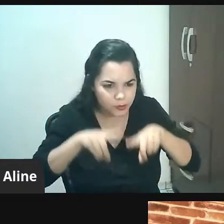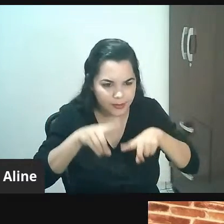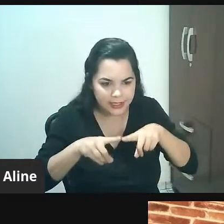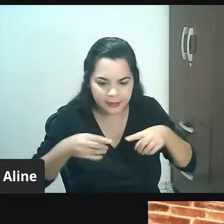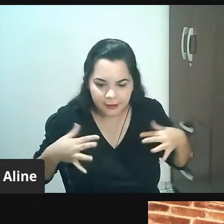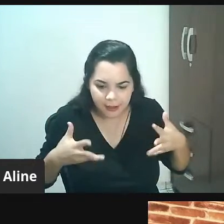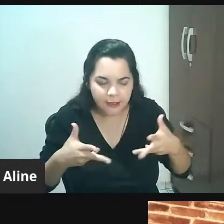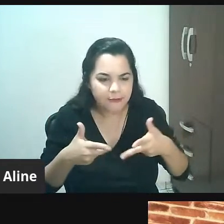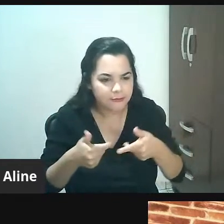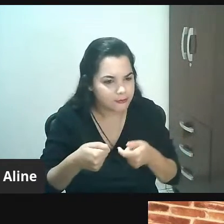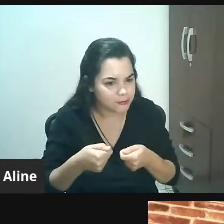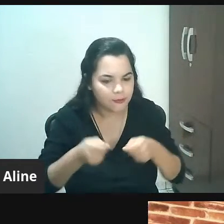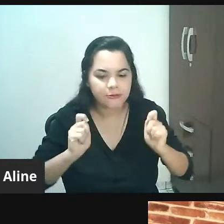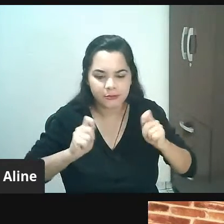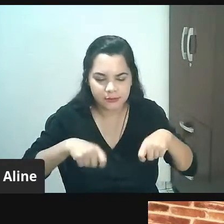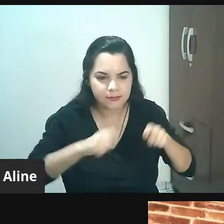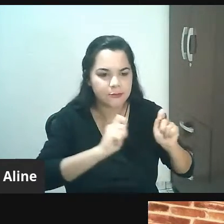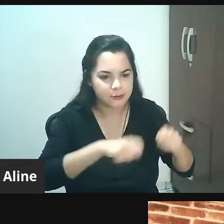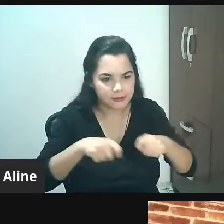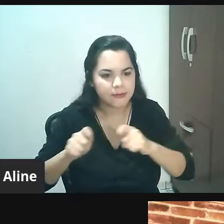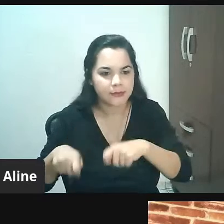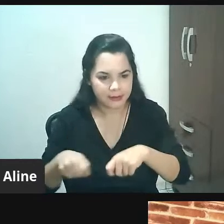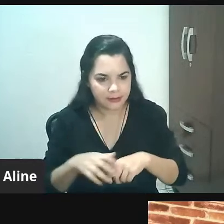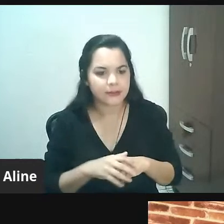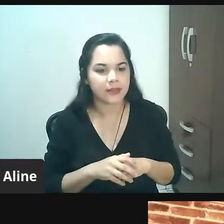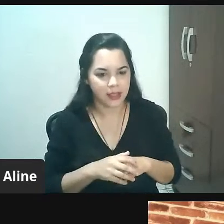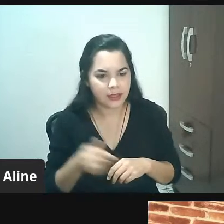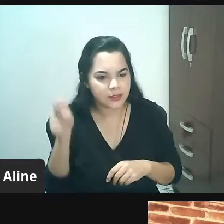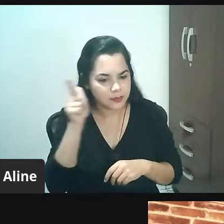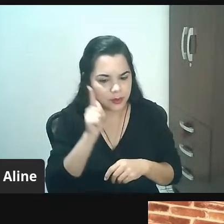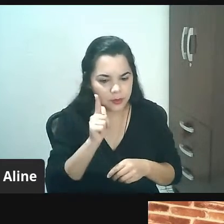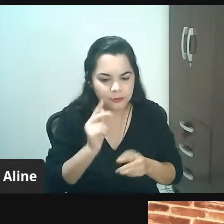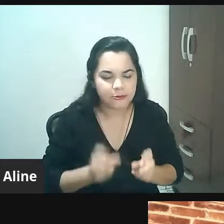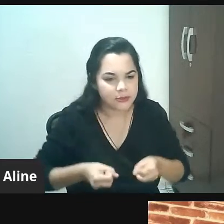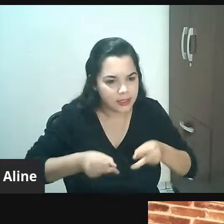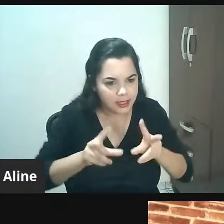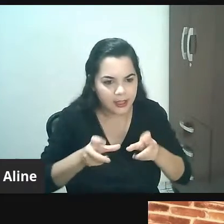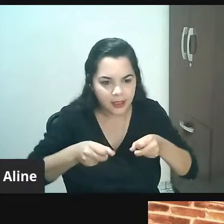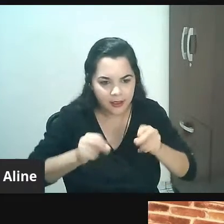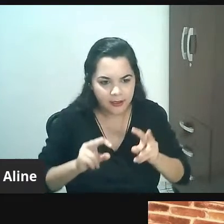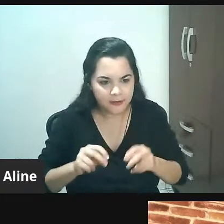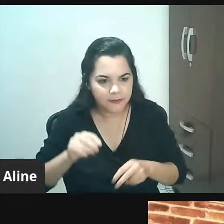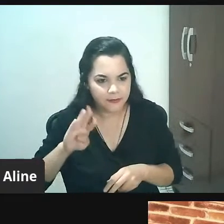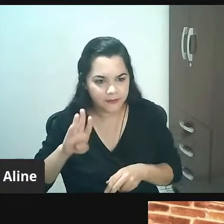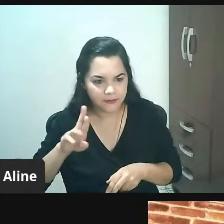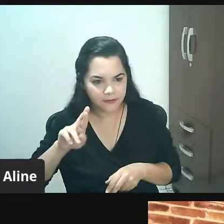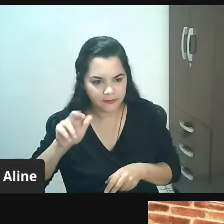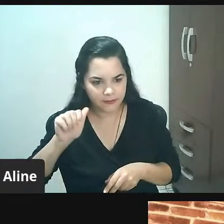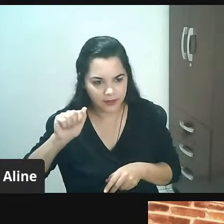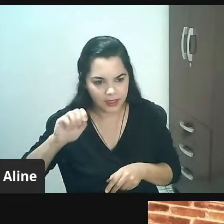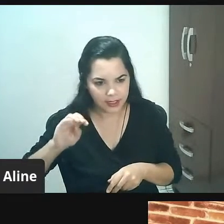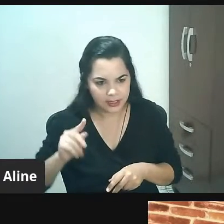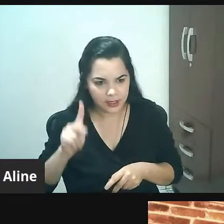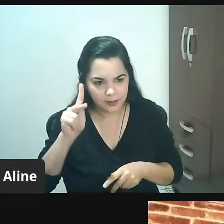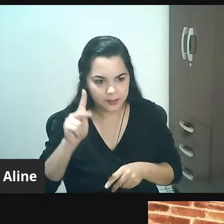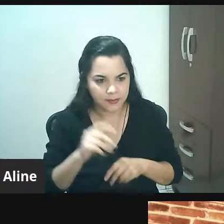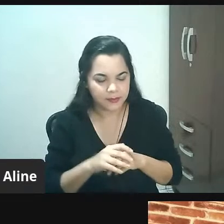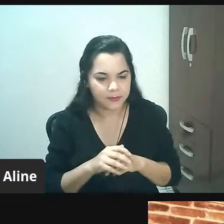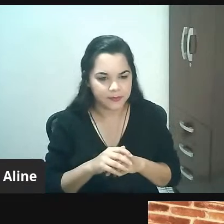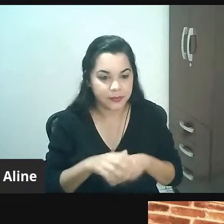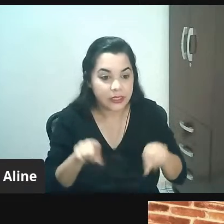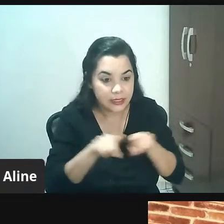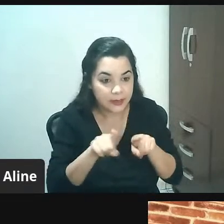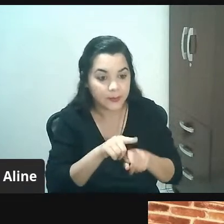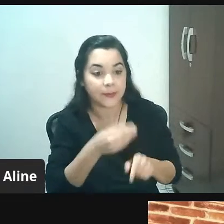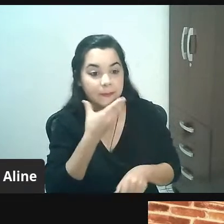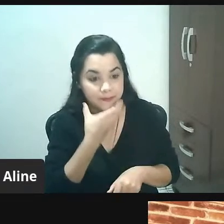possível a gente fazer para vendas de Black Friday, que tem essa semana. Nós temos final do ano com Natal,